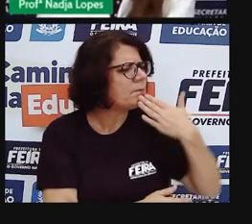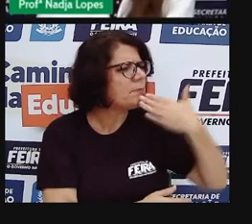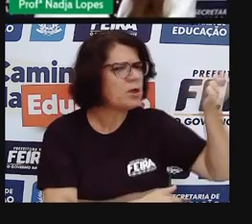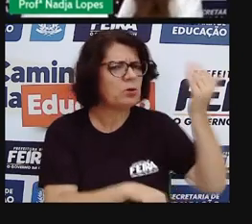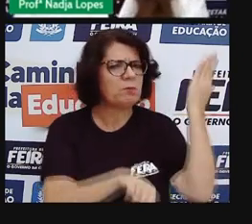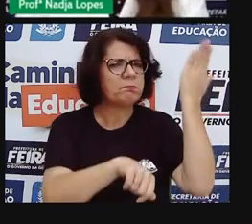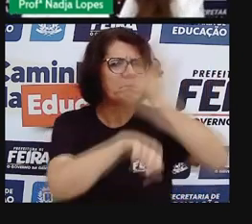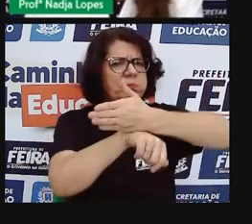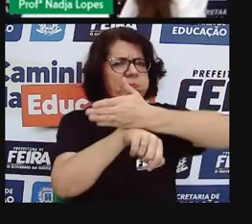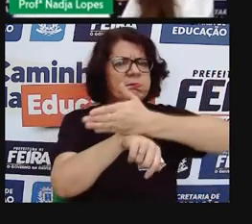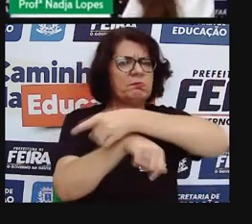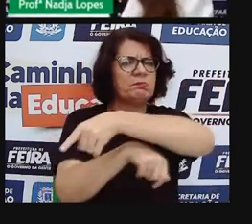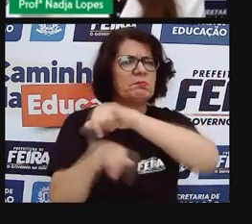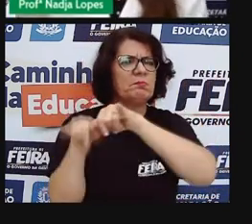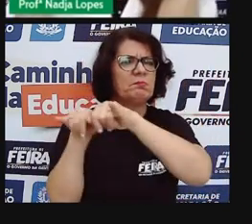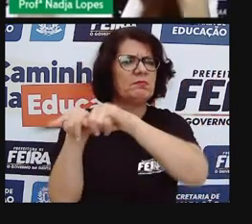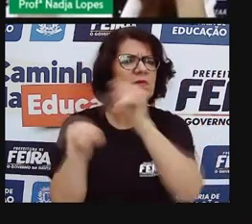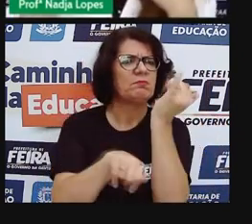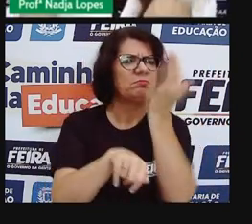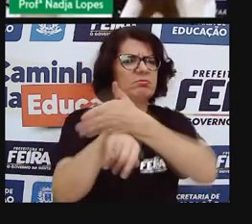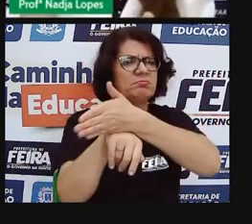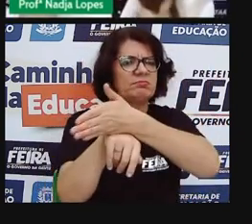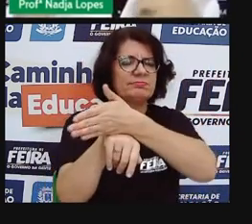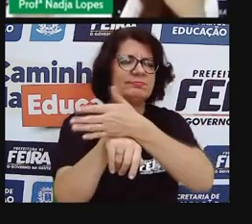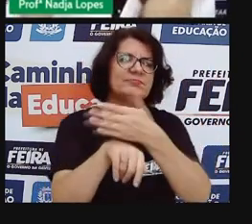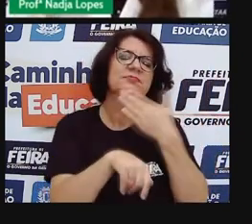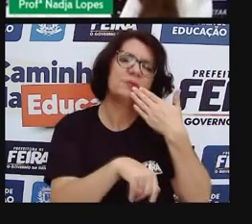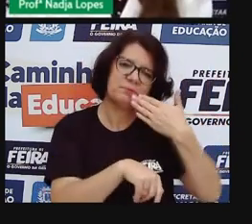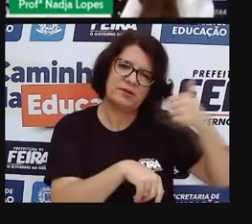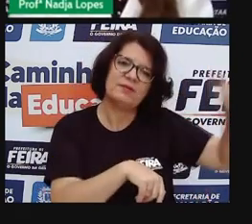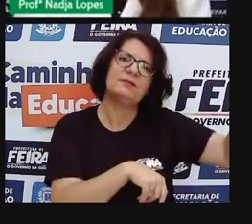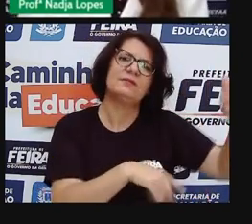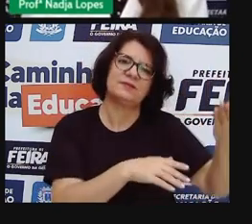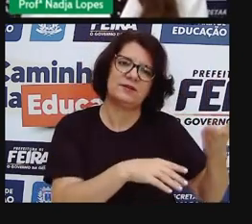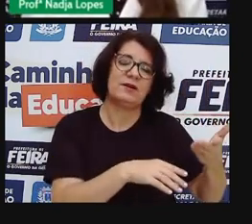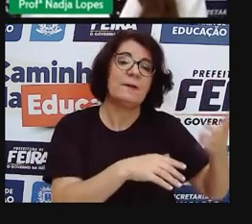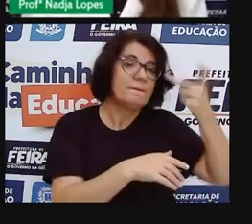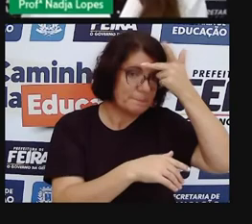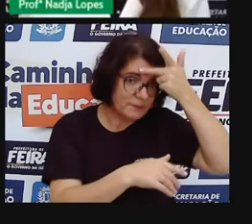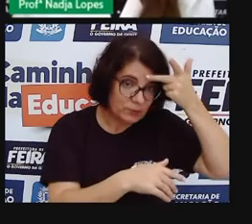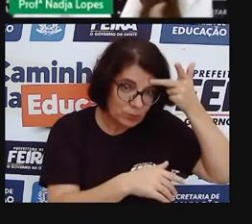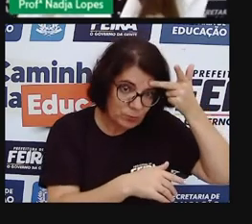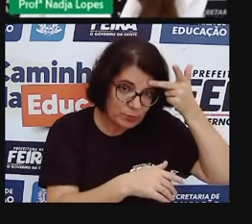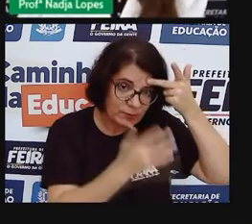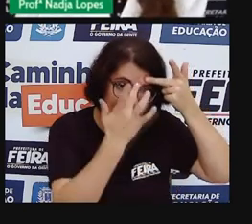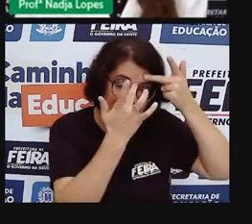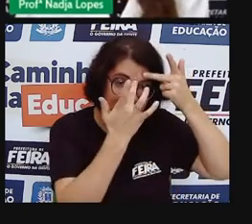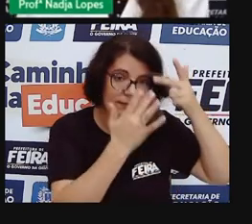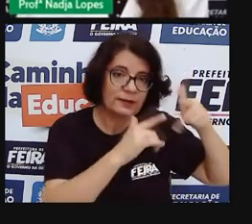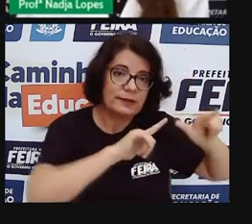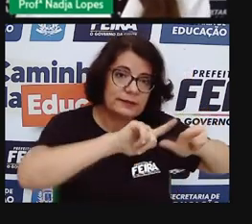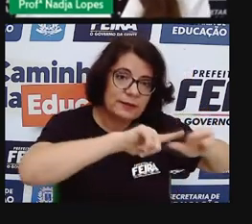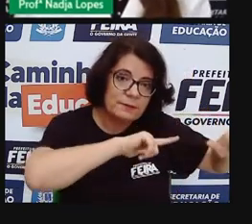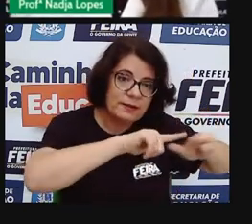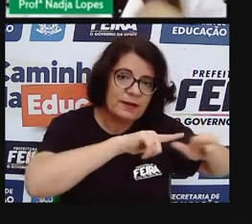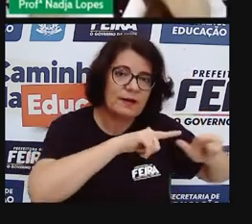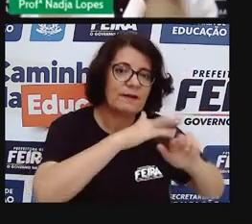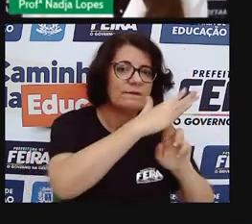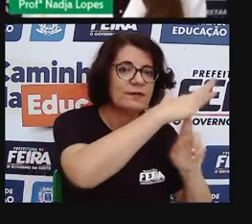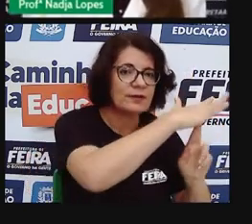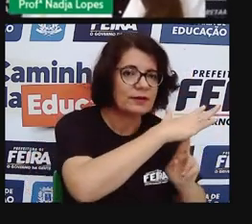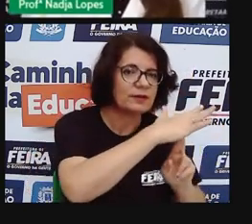renda, né, pra sua família. Então, valorizar os pequenos comerciantes, valorizar os feirantes,